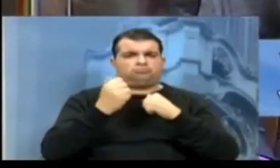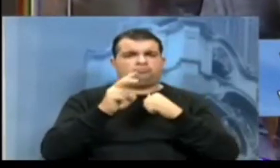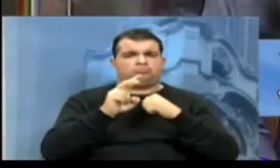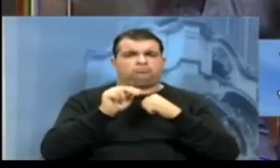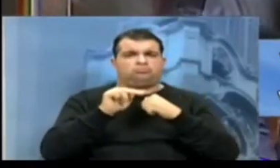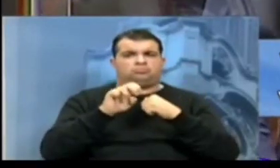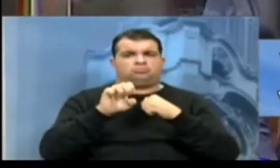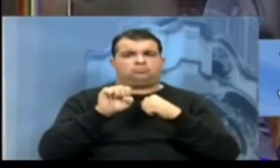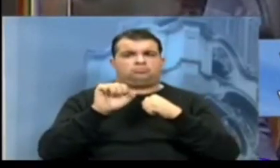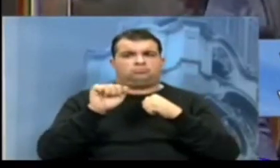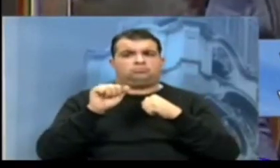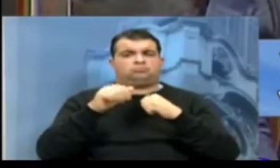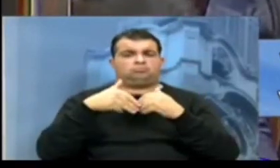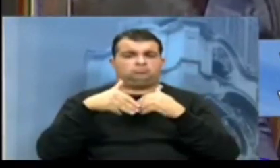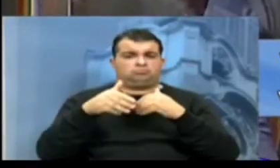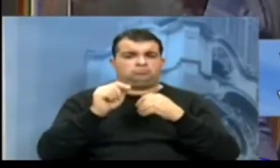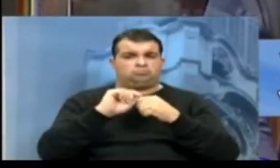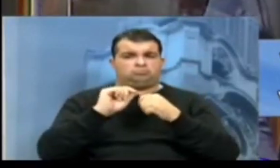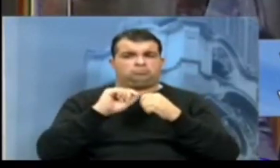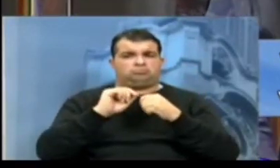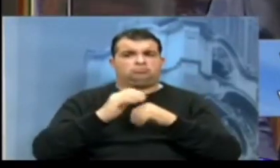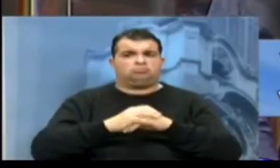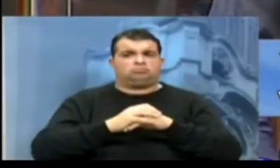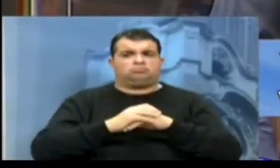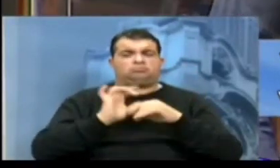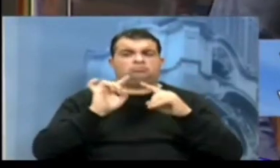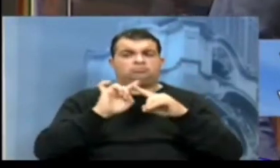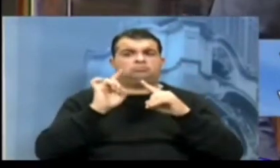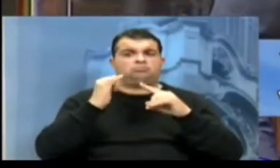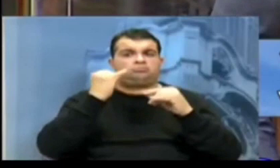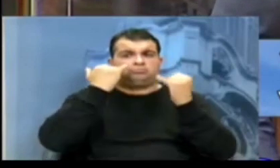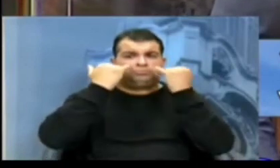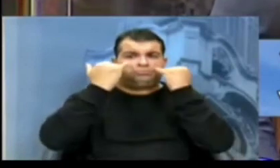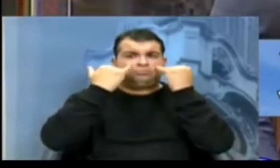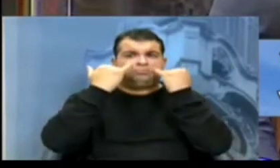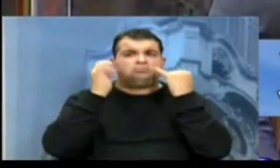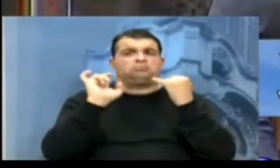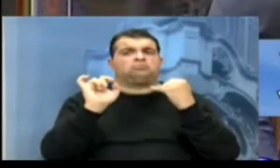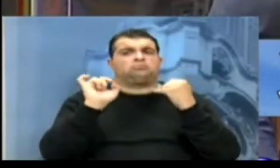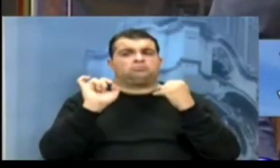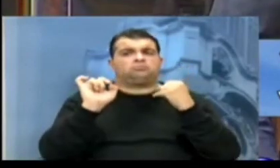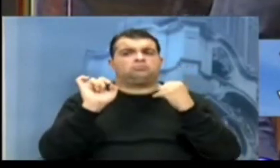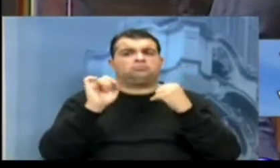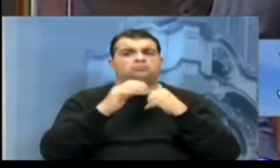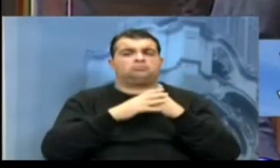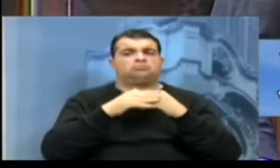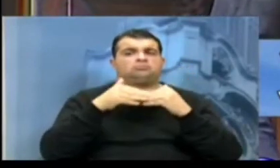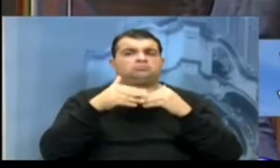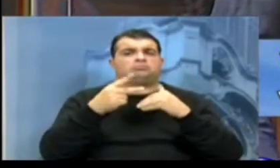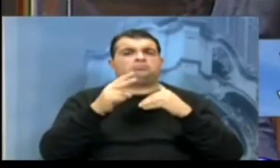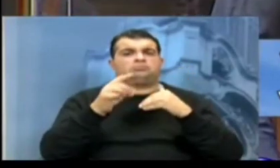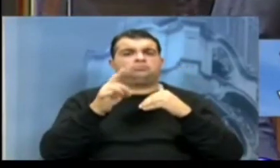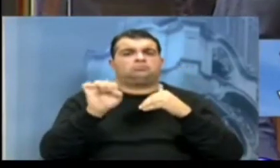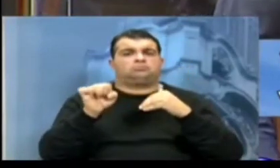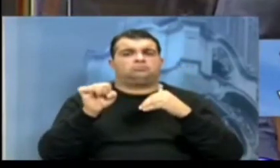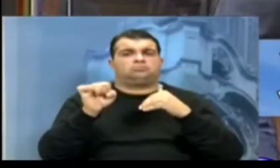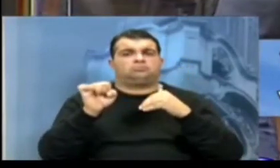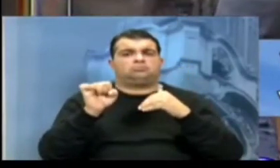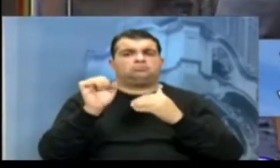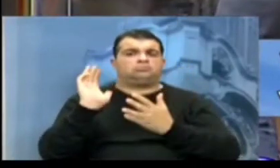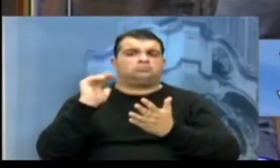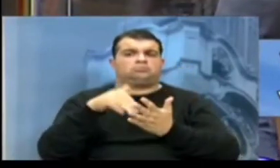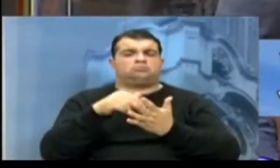isso. Mas a informação de que, de 2018 até